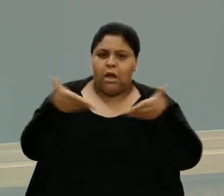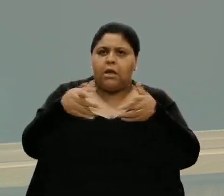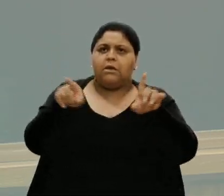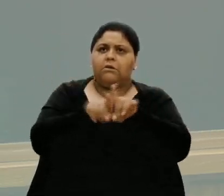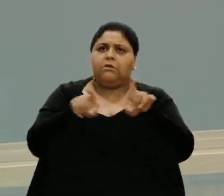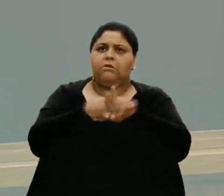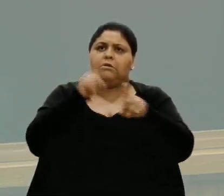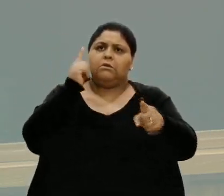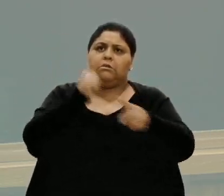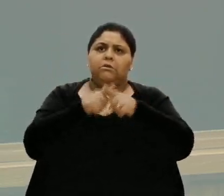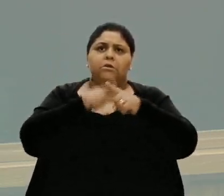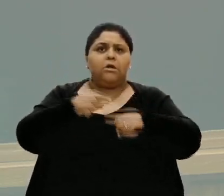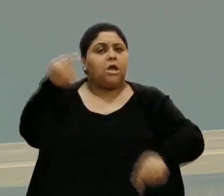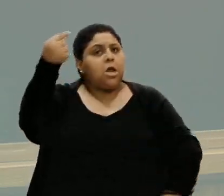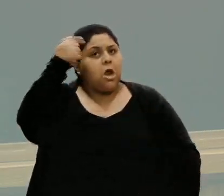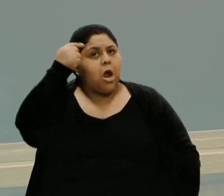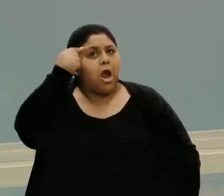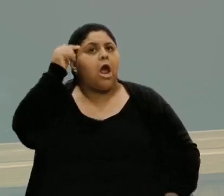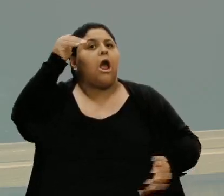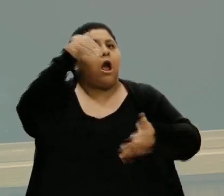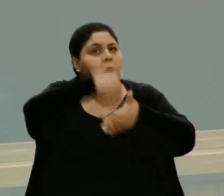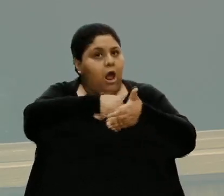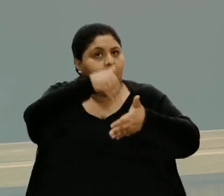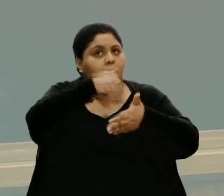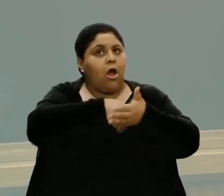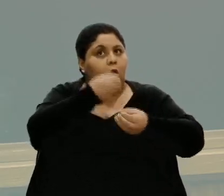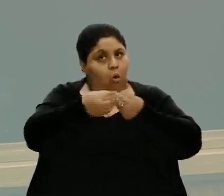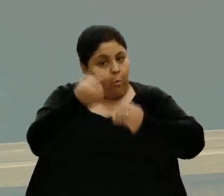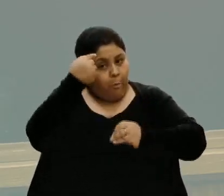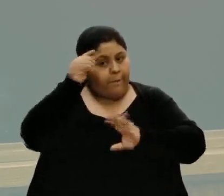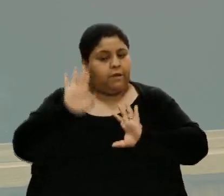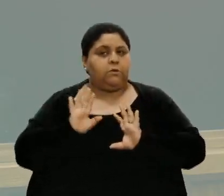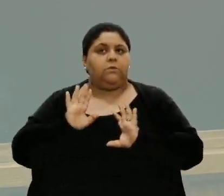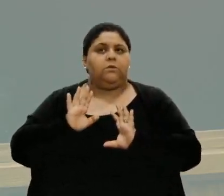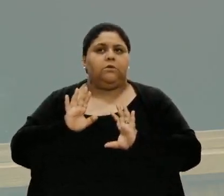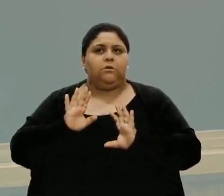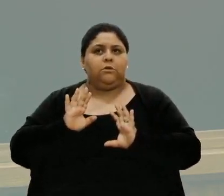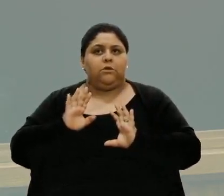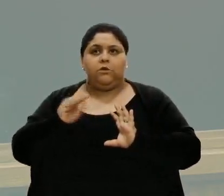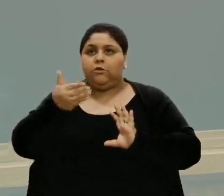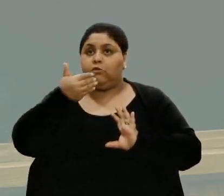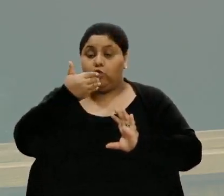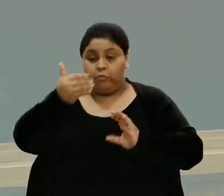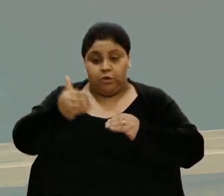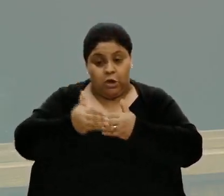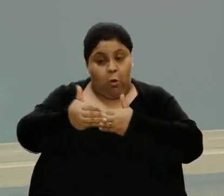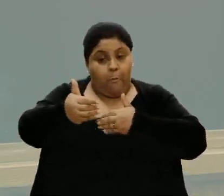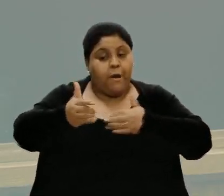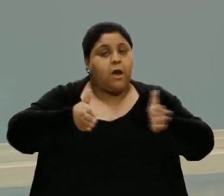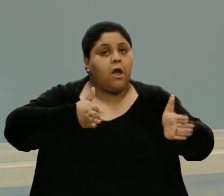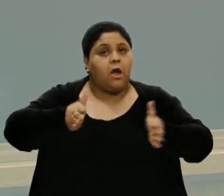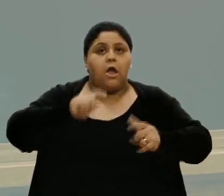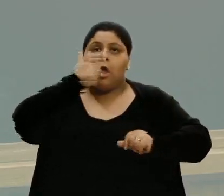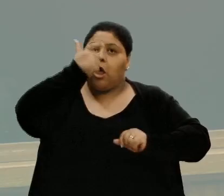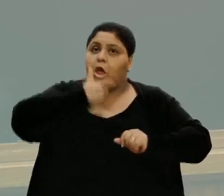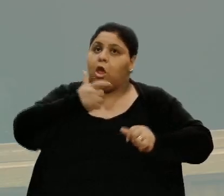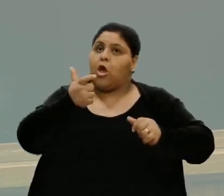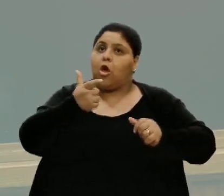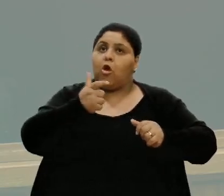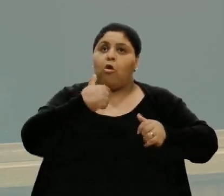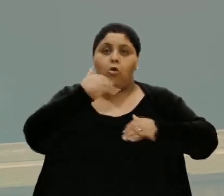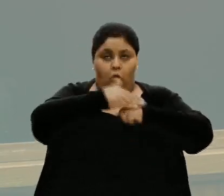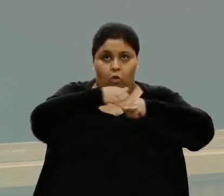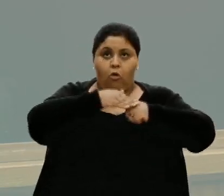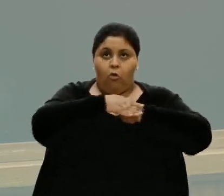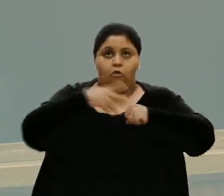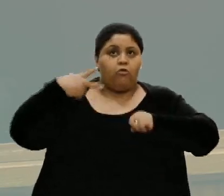Porque o que eu penso, eu vou votar como eu penso. E quando eu pedi vistas, eu acho que o próprio, conversei agora com